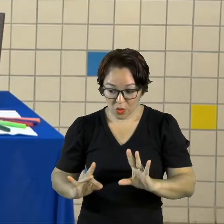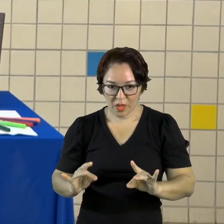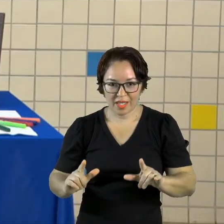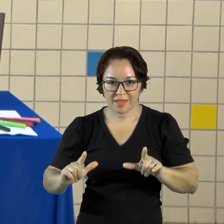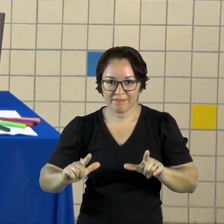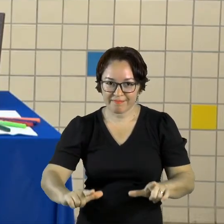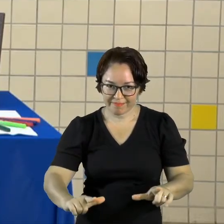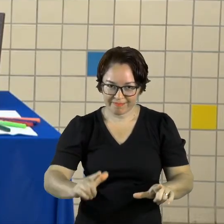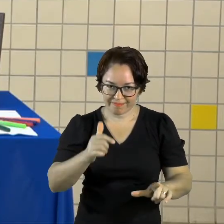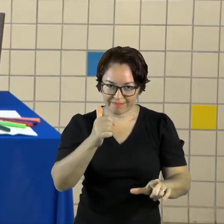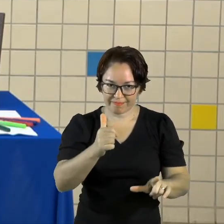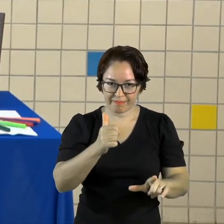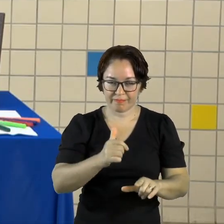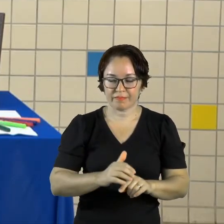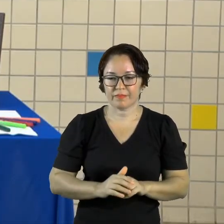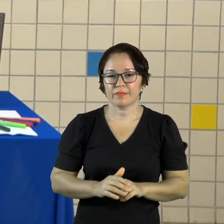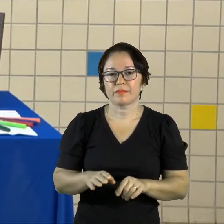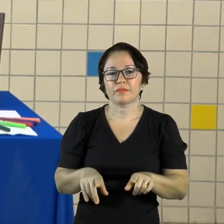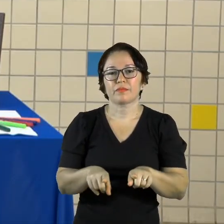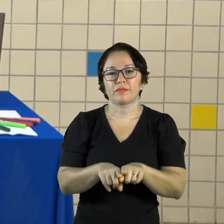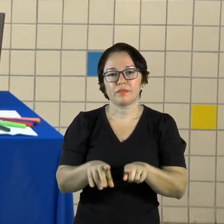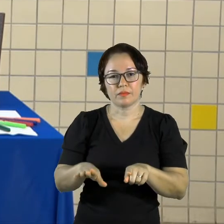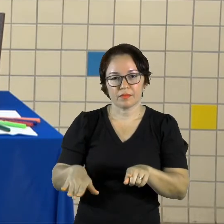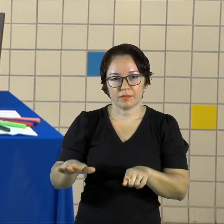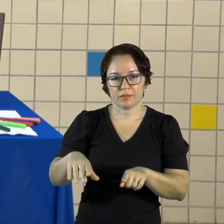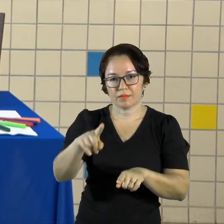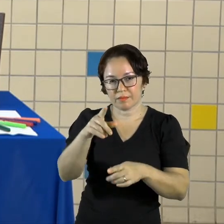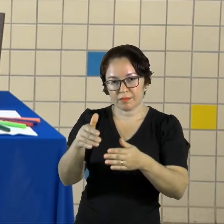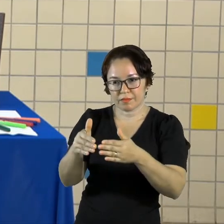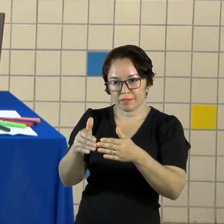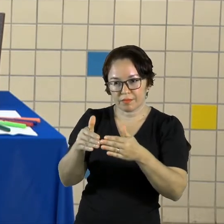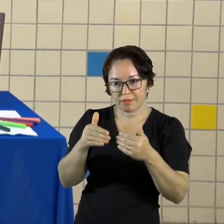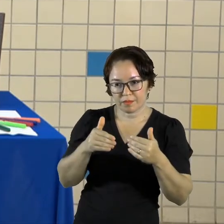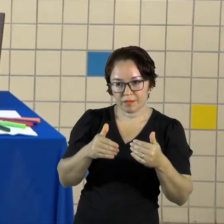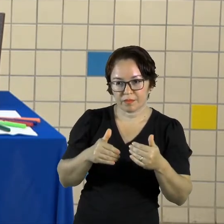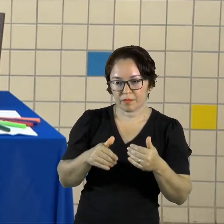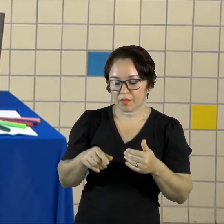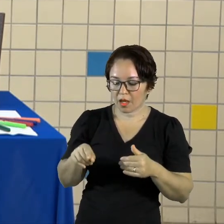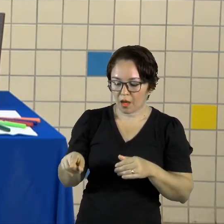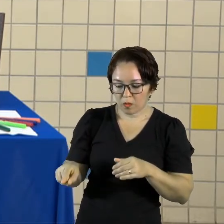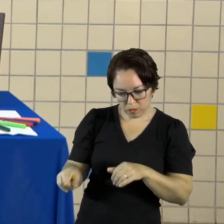Peça para a criança Colocar o desenho dela Do jeitinho dela